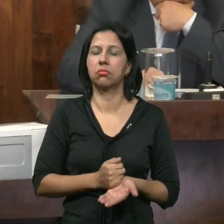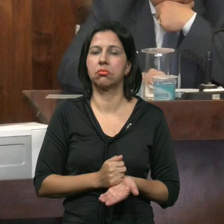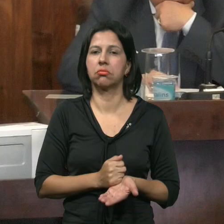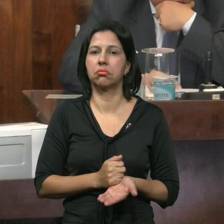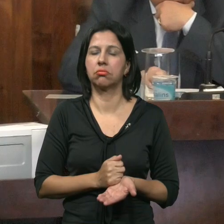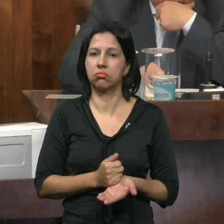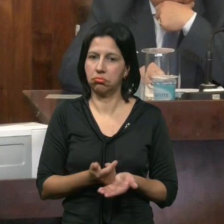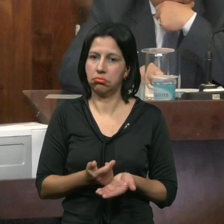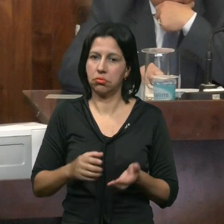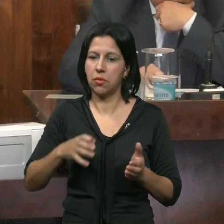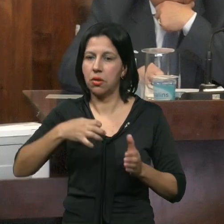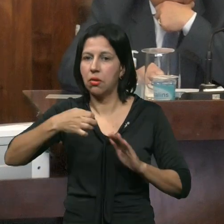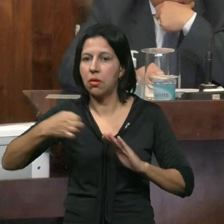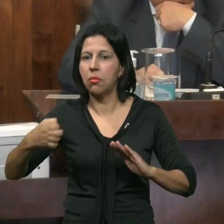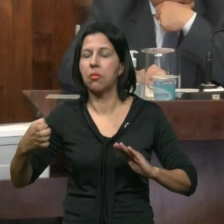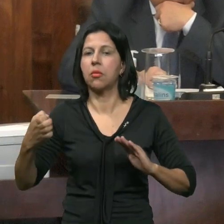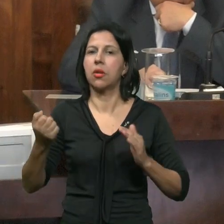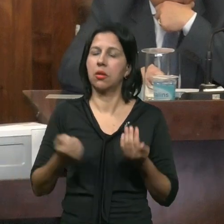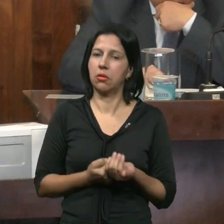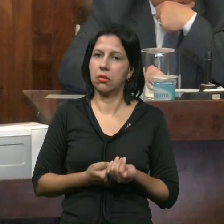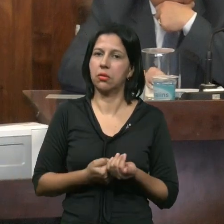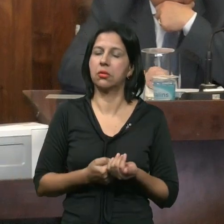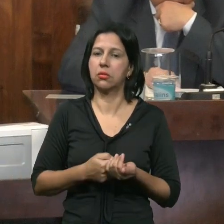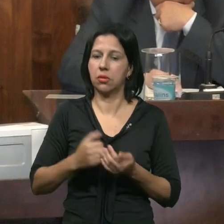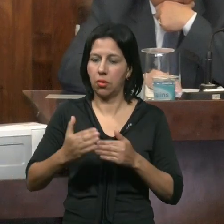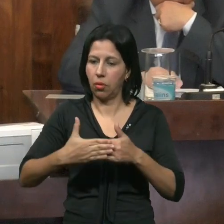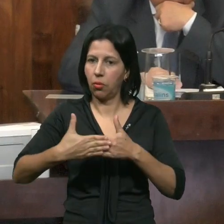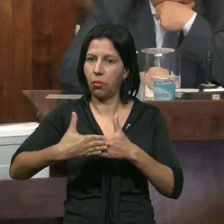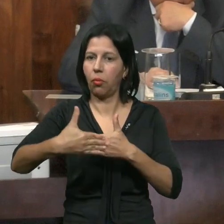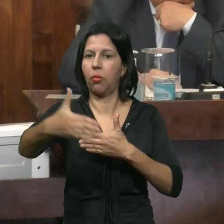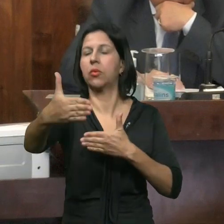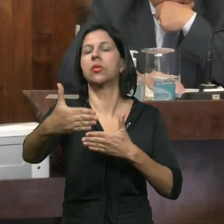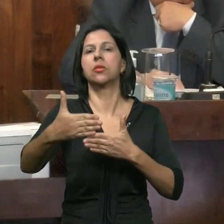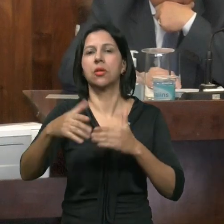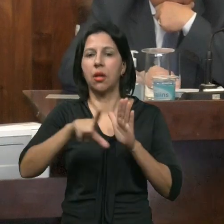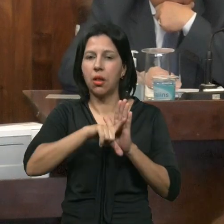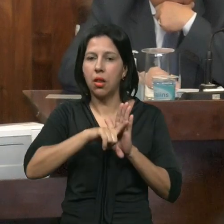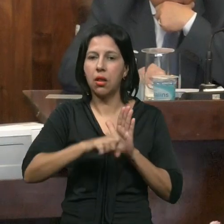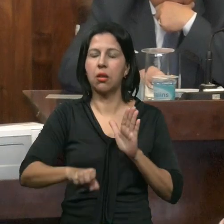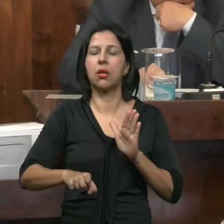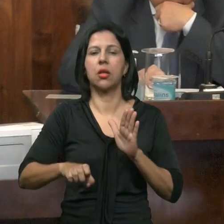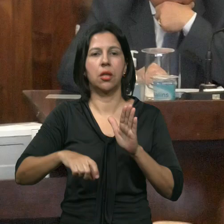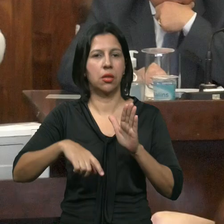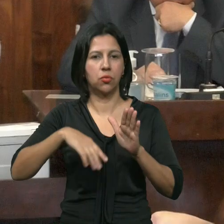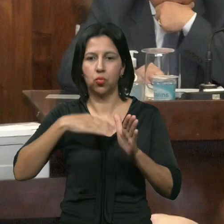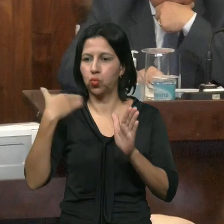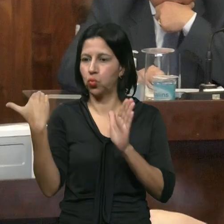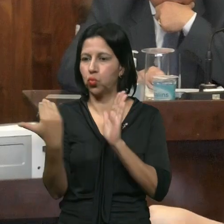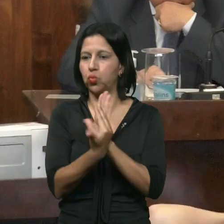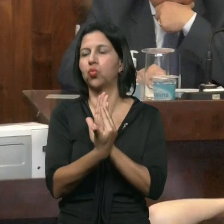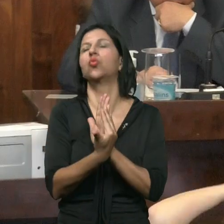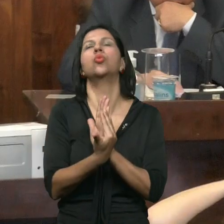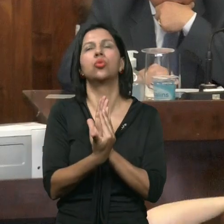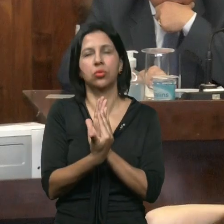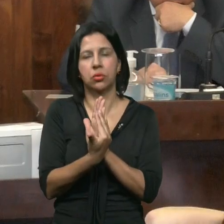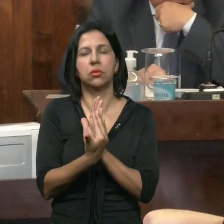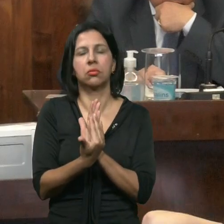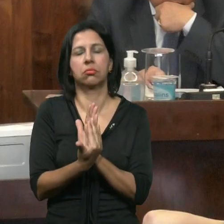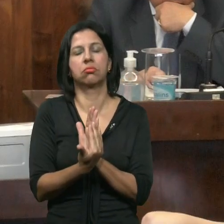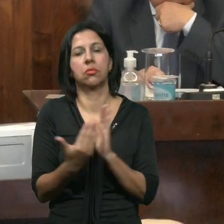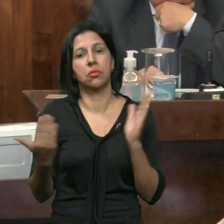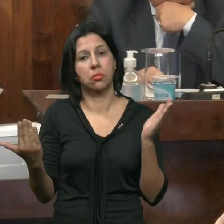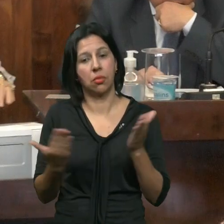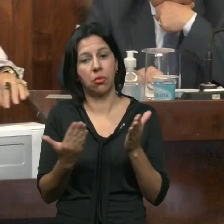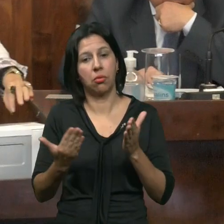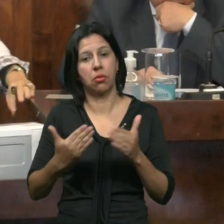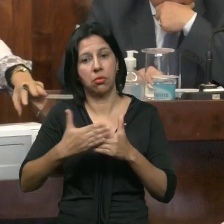Passe A valer A vigorar A lei Como um todo Na sua redação Incluindo a emenda E a gente possa Contemplar